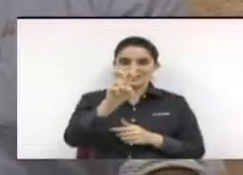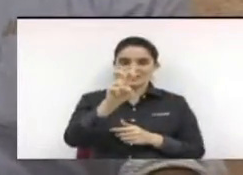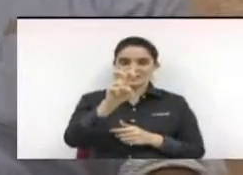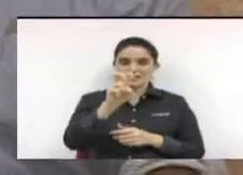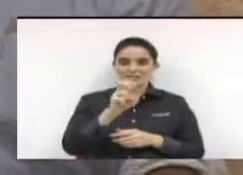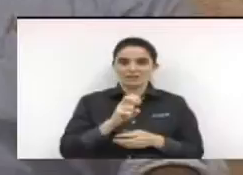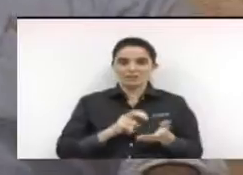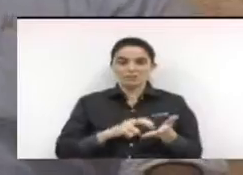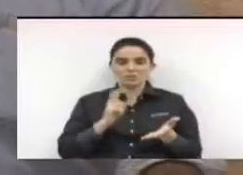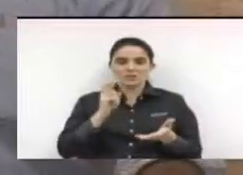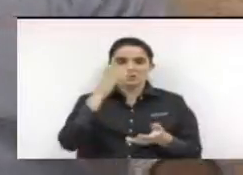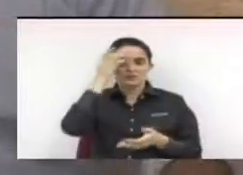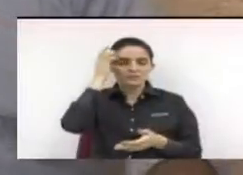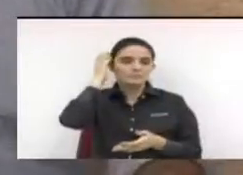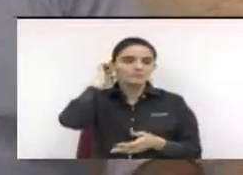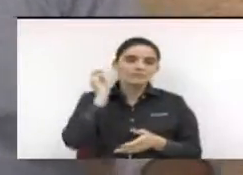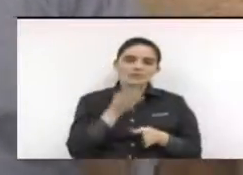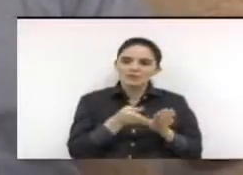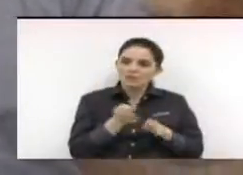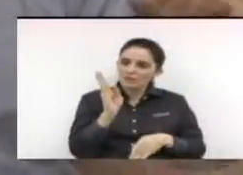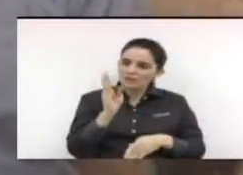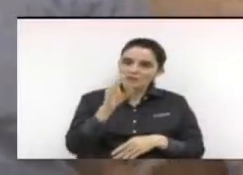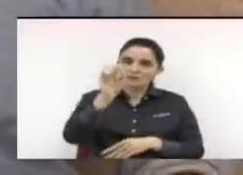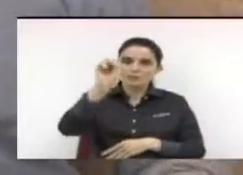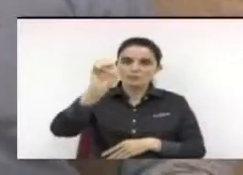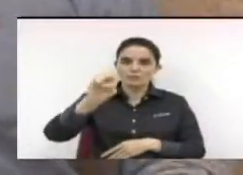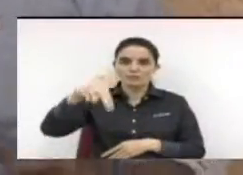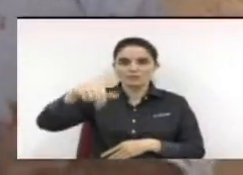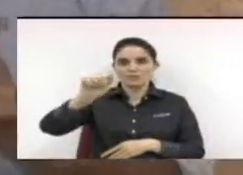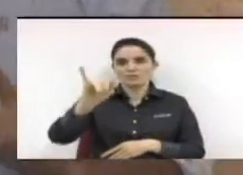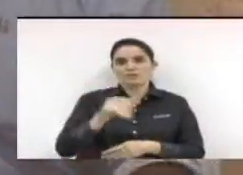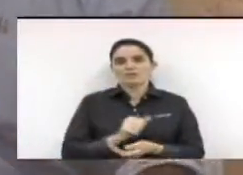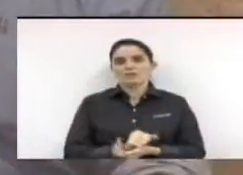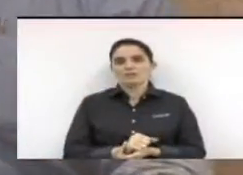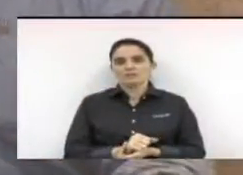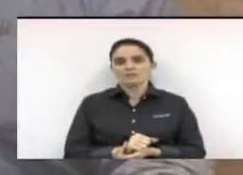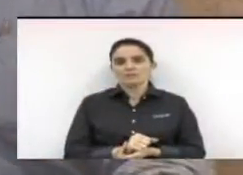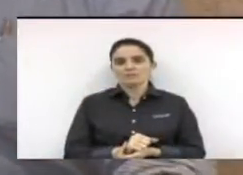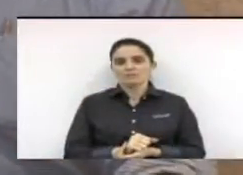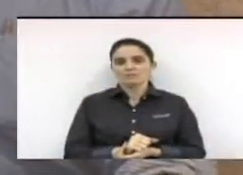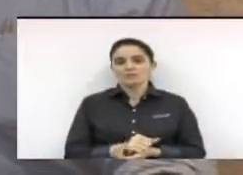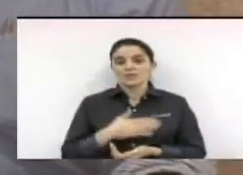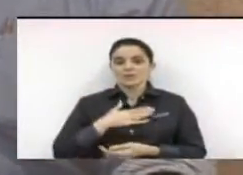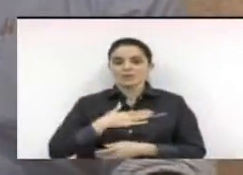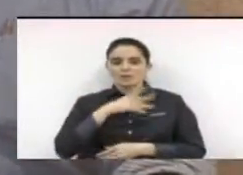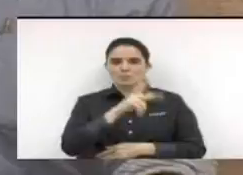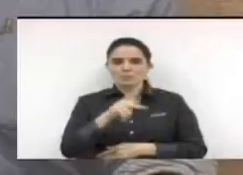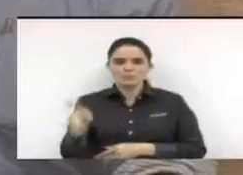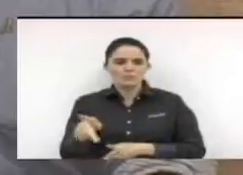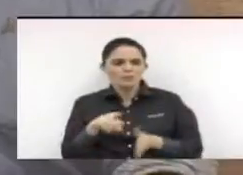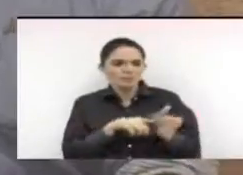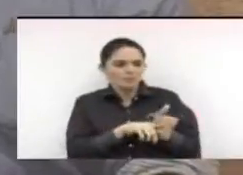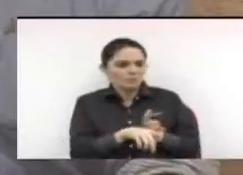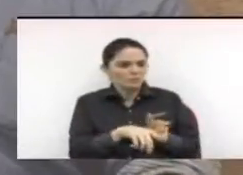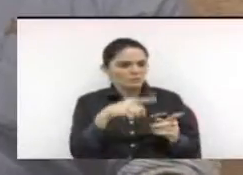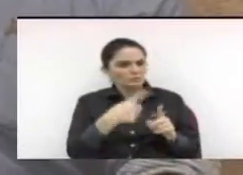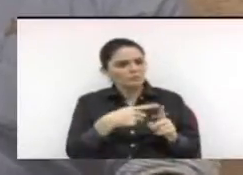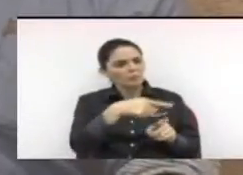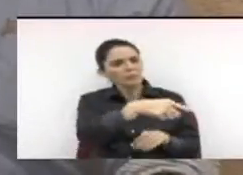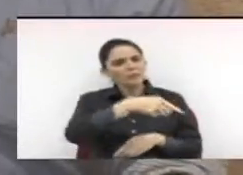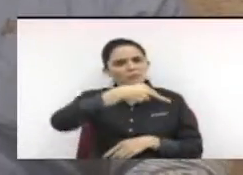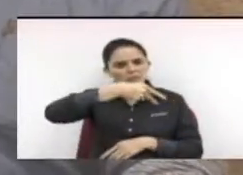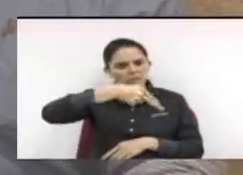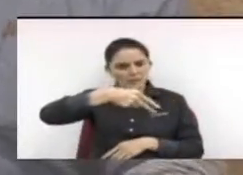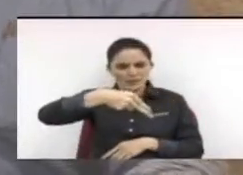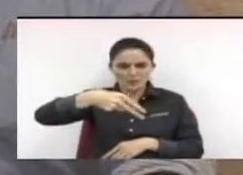automóveis. Numa ocasião, a Dona Heloísa me viu indo embora a pé, me perguntou a razão pela qual eu estava